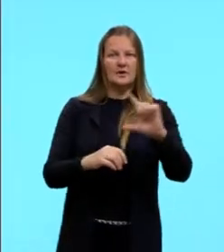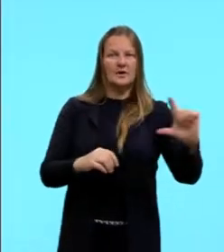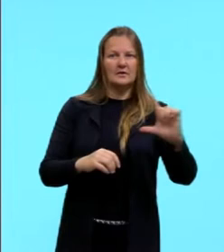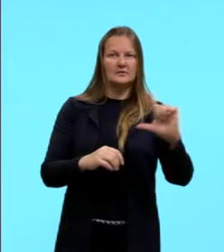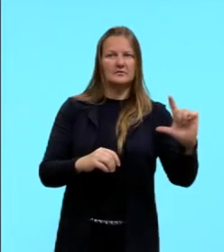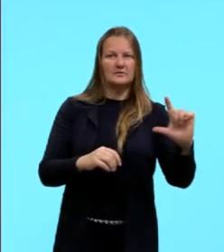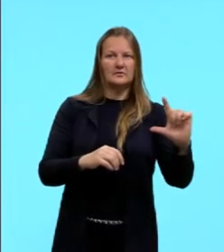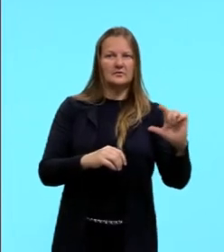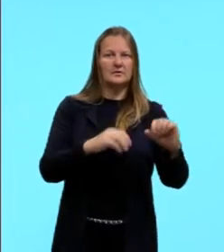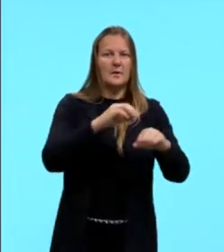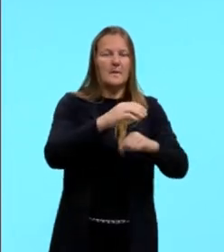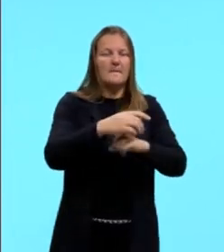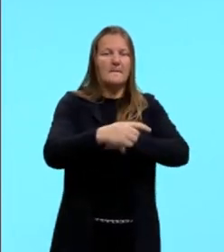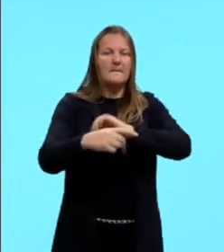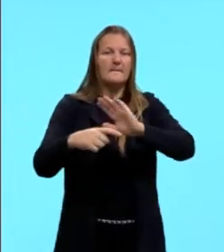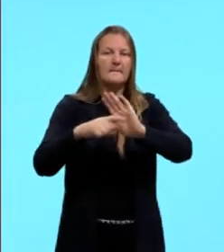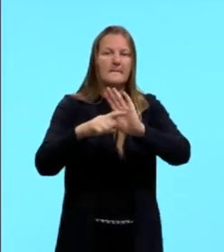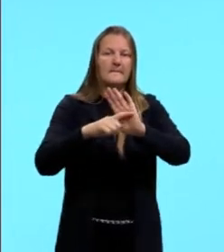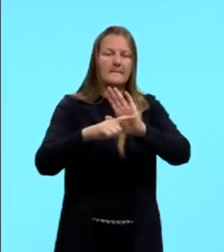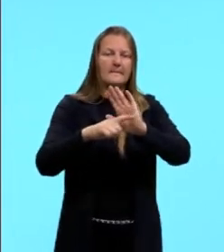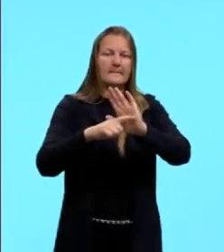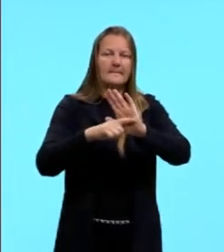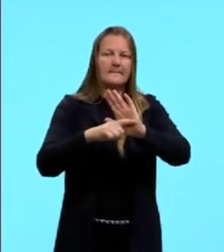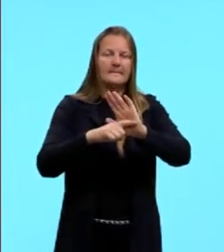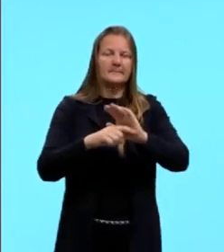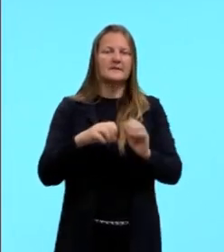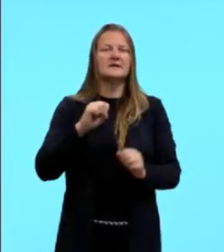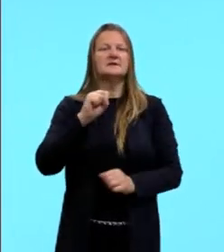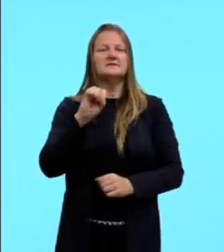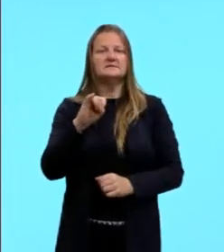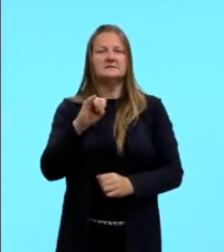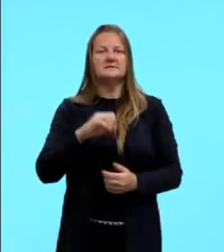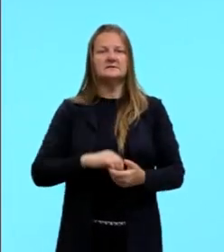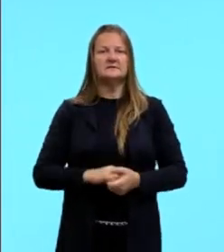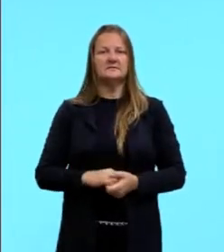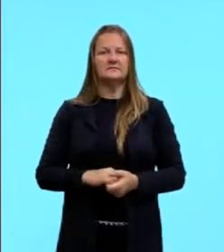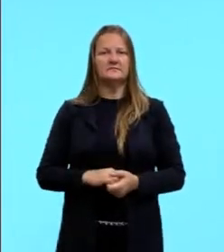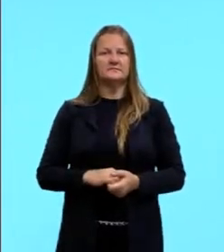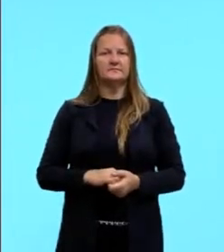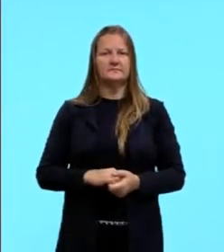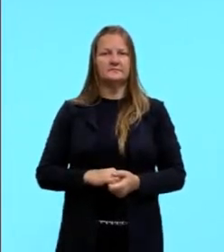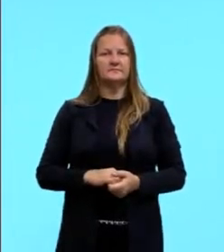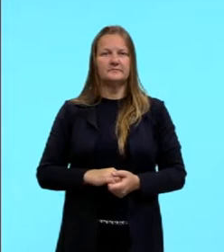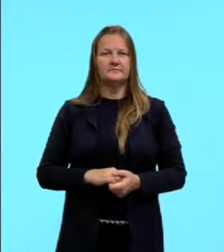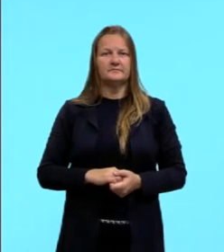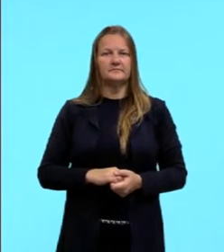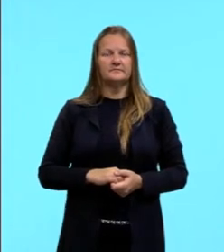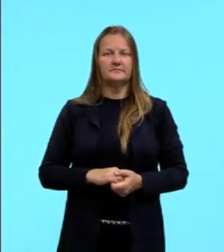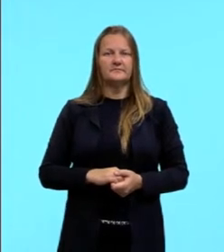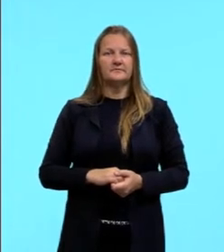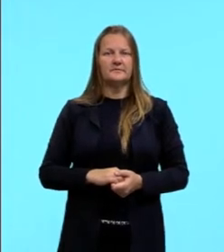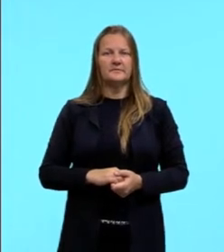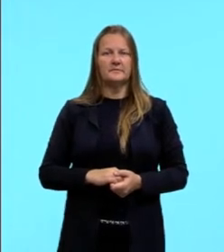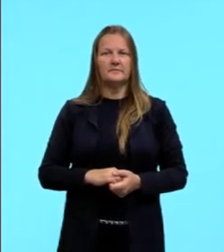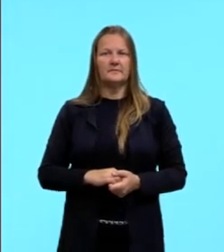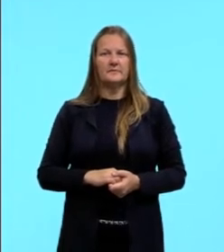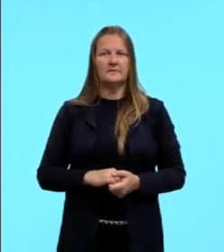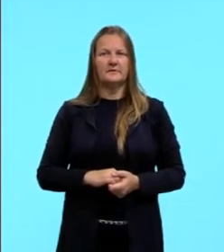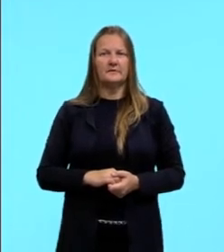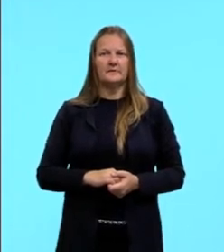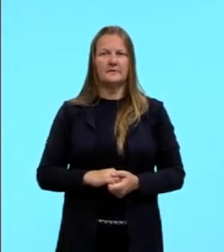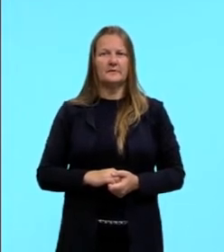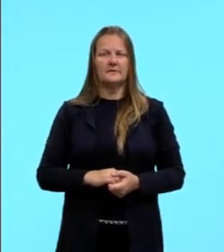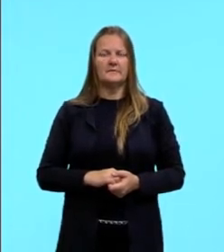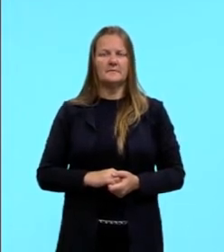a gente subtrai eles, tá, está num hemisfério diferente do outro, a gente consegue, é, a gente